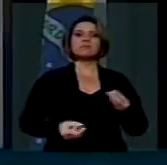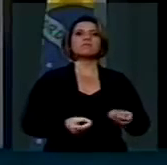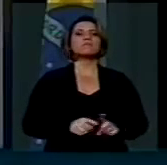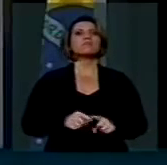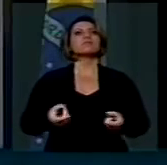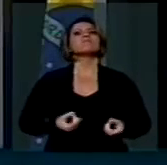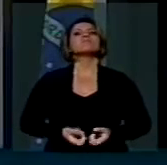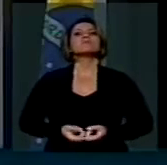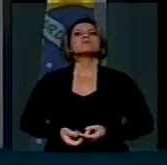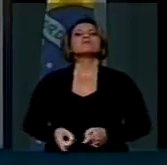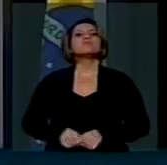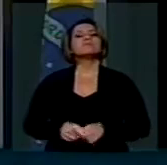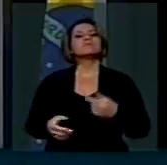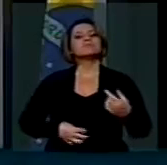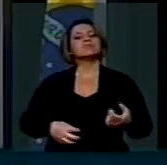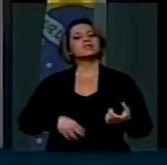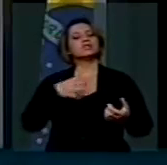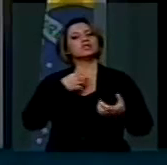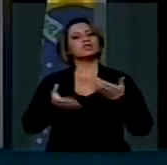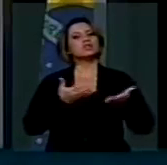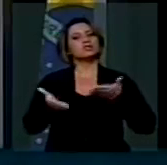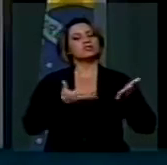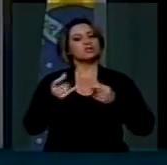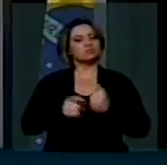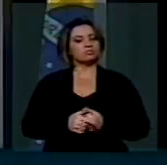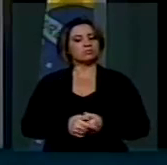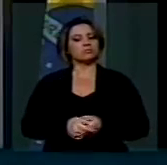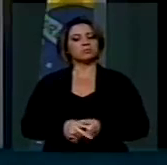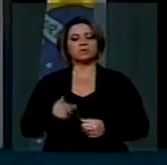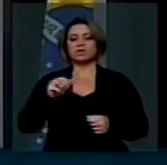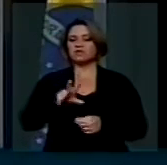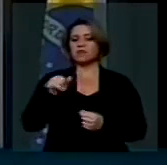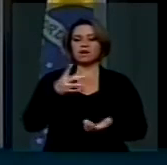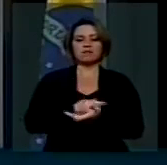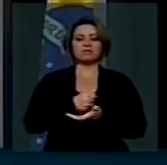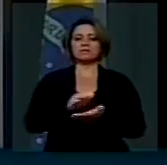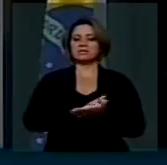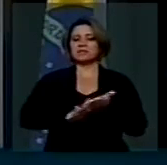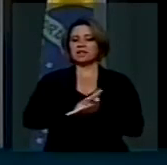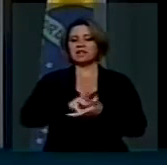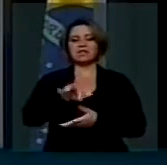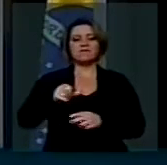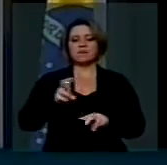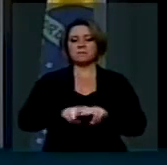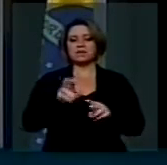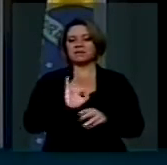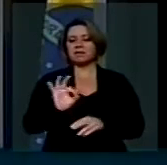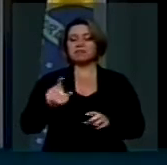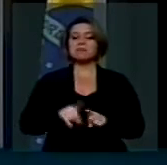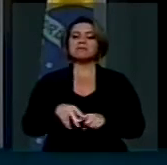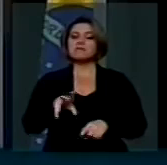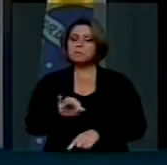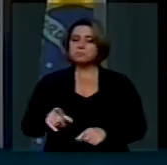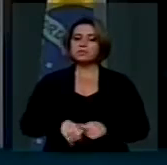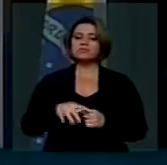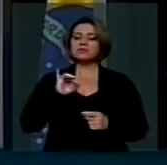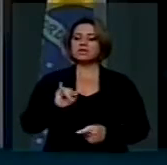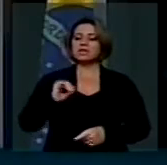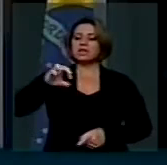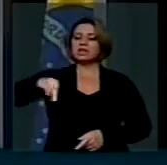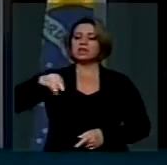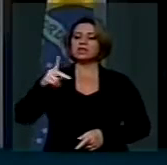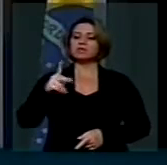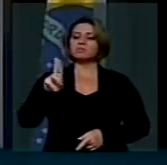sendo estimulado pela impunidade. O Estatuto da Criança não foi concebido para ser instrumento de impunidade, mas sim de